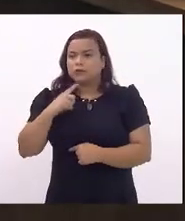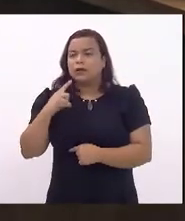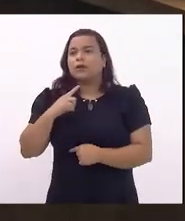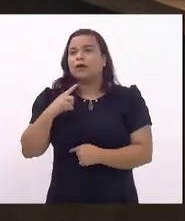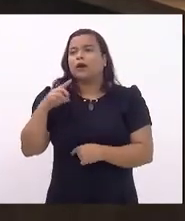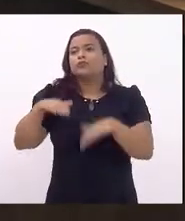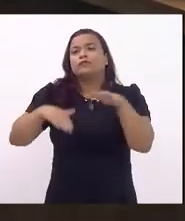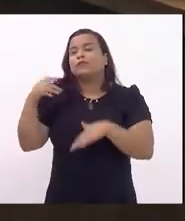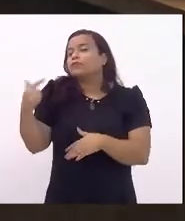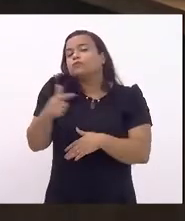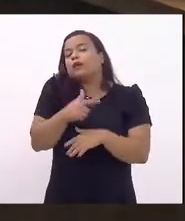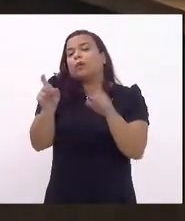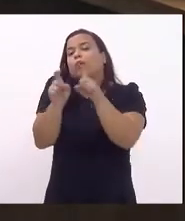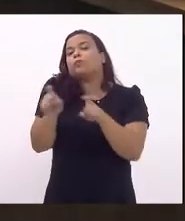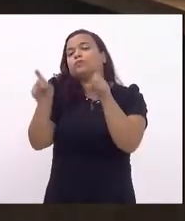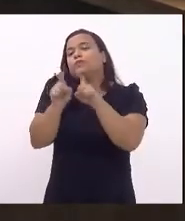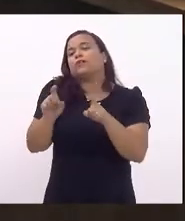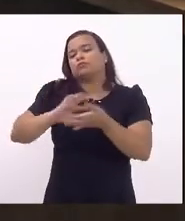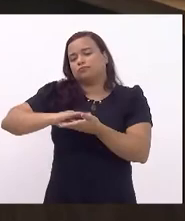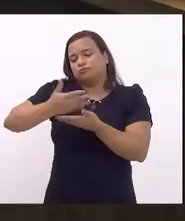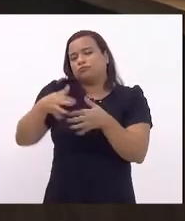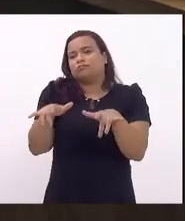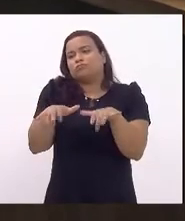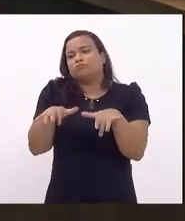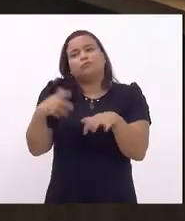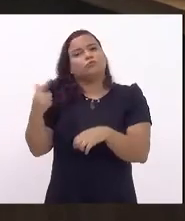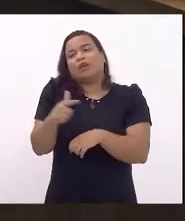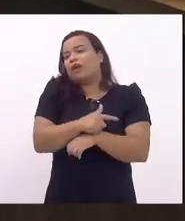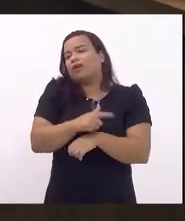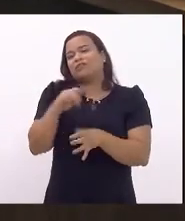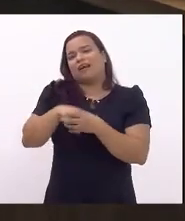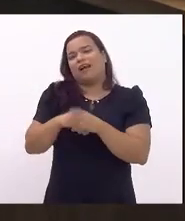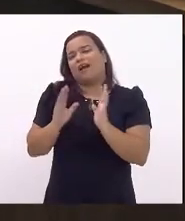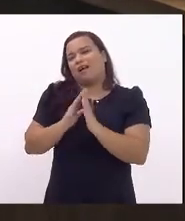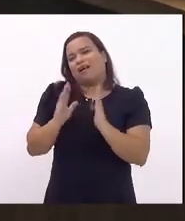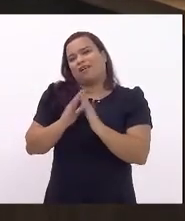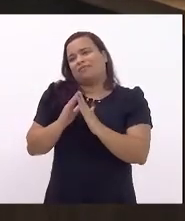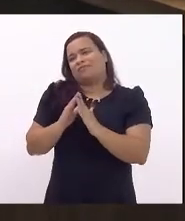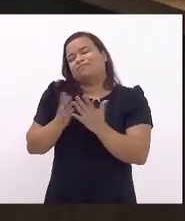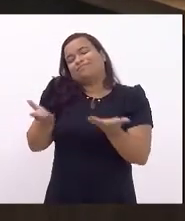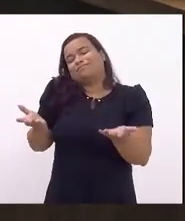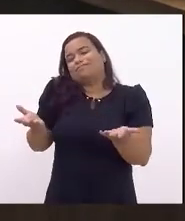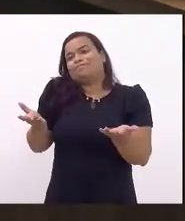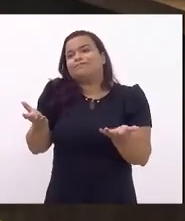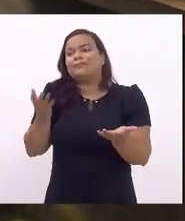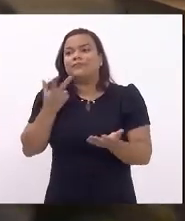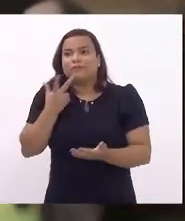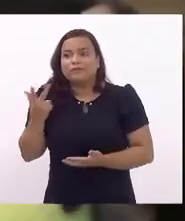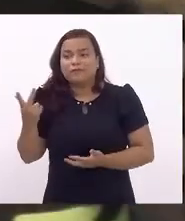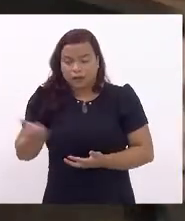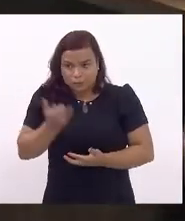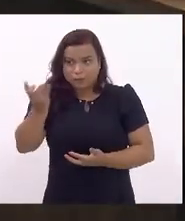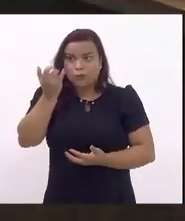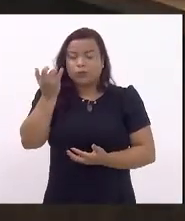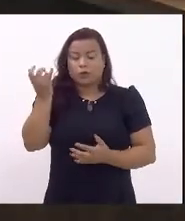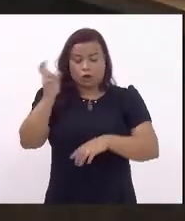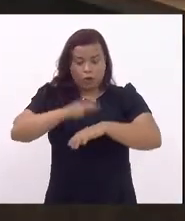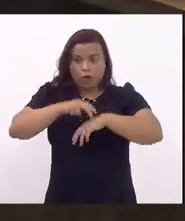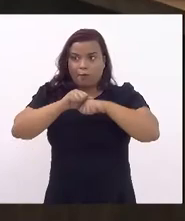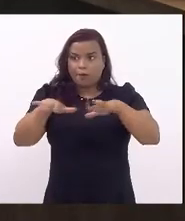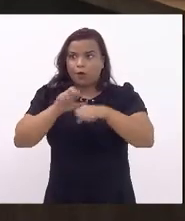computador dentro de casa. E aí, importante dizer também que, nesse momento onde a COVID-19